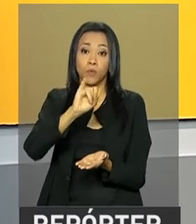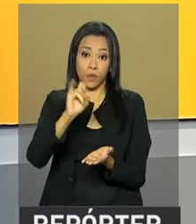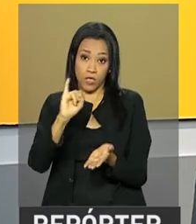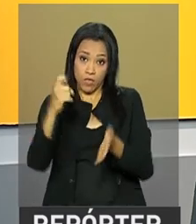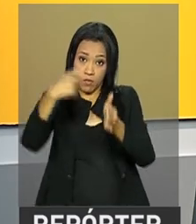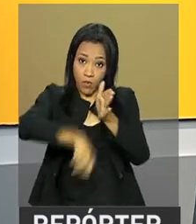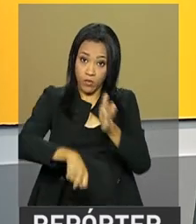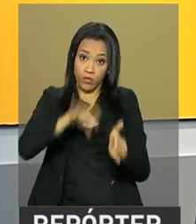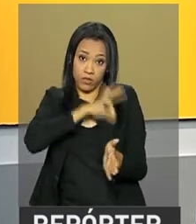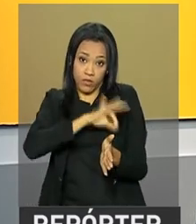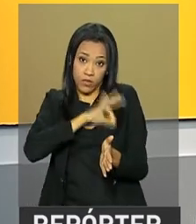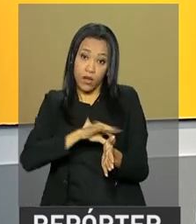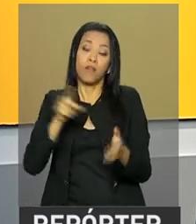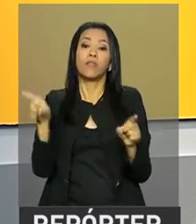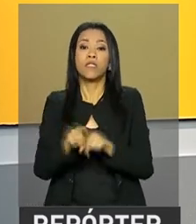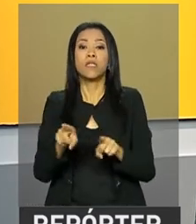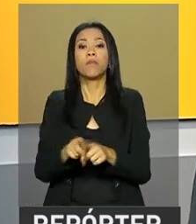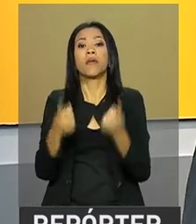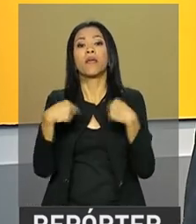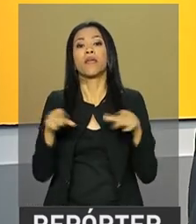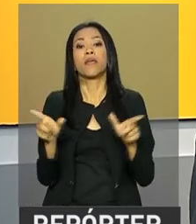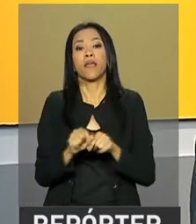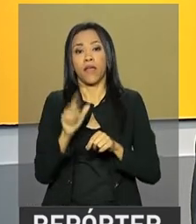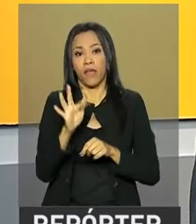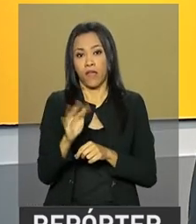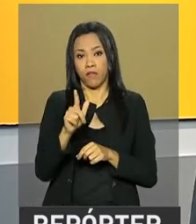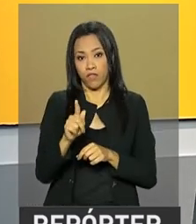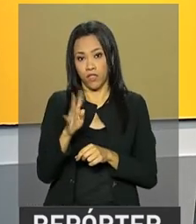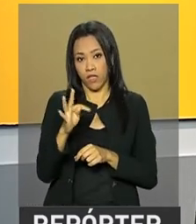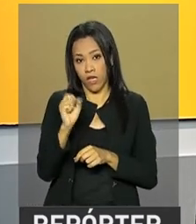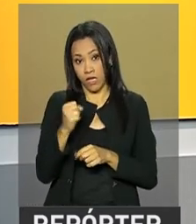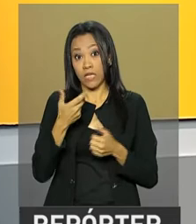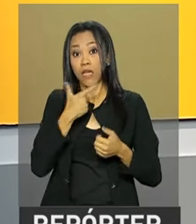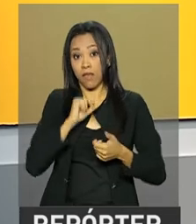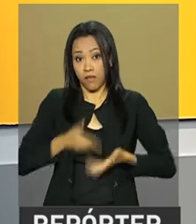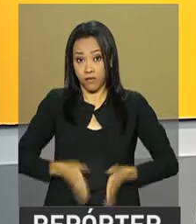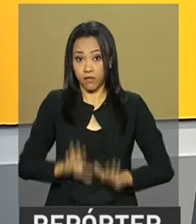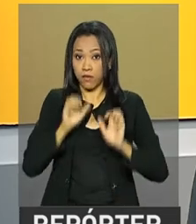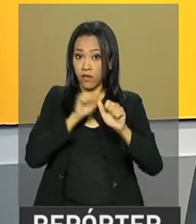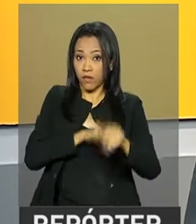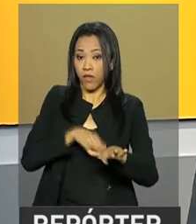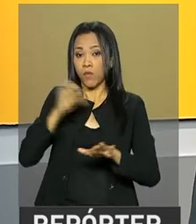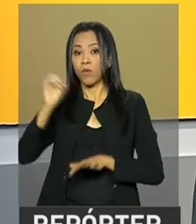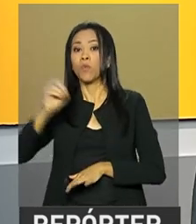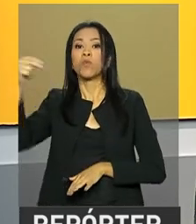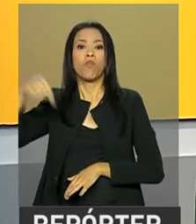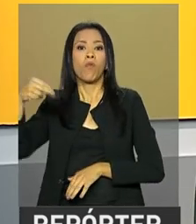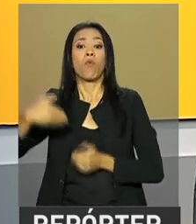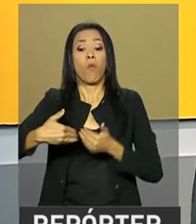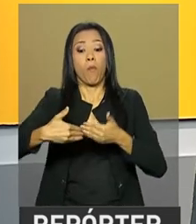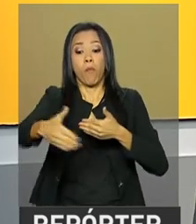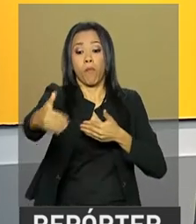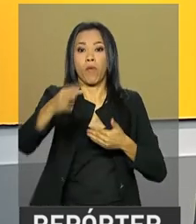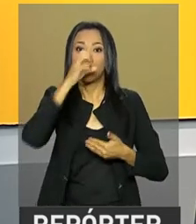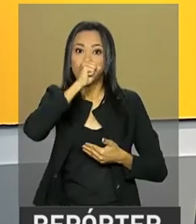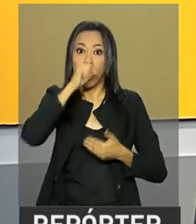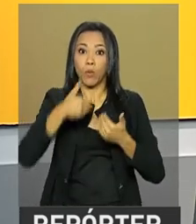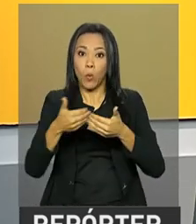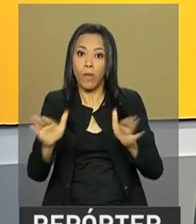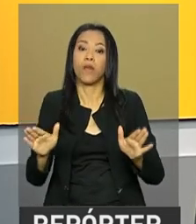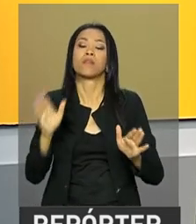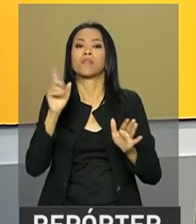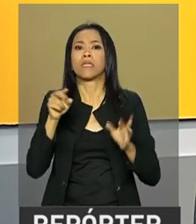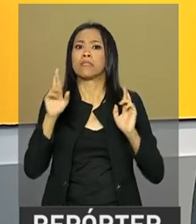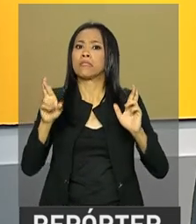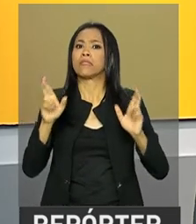inativas do FGTS para os nascidos em setembro, outubro e novembro, que começa neste sábado, a expectativa